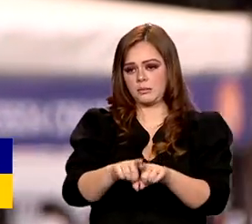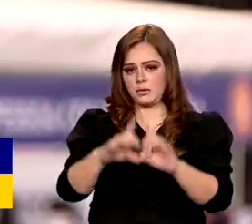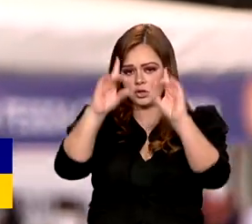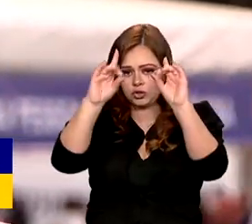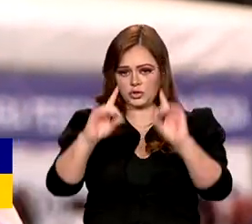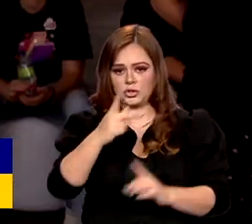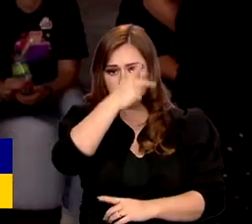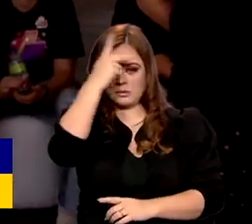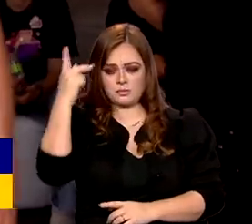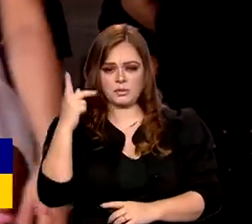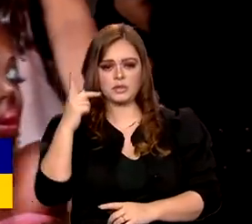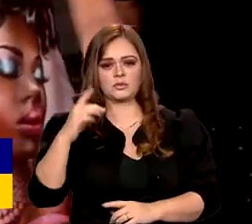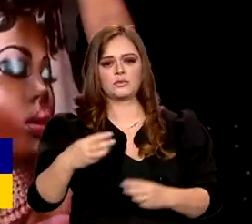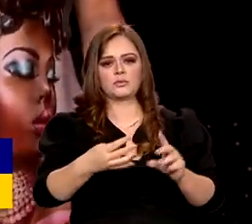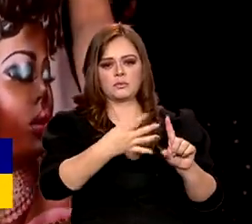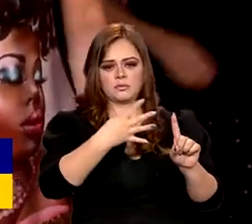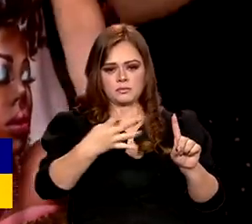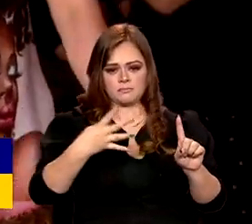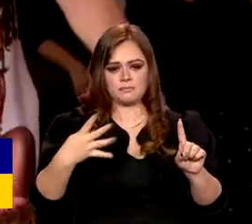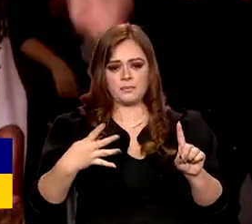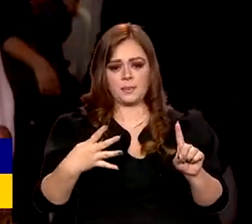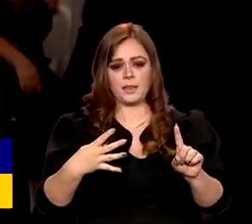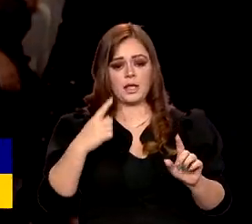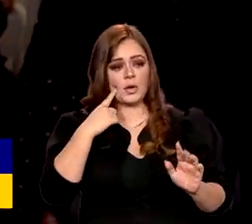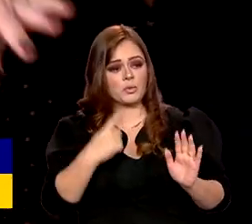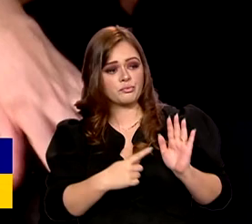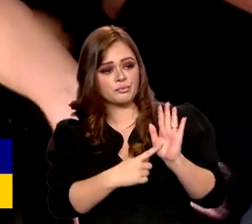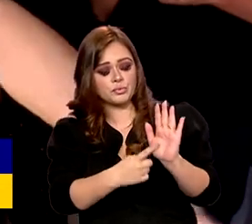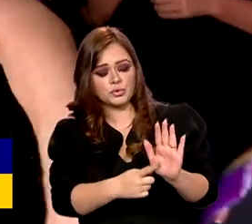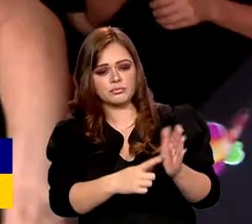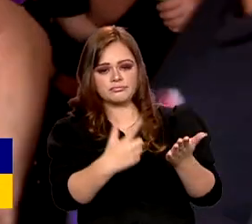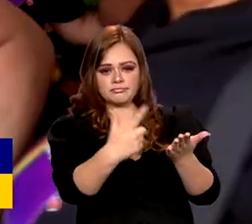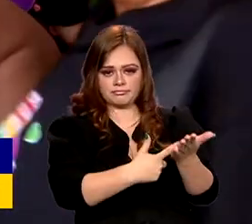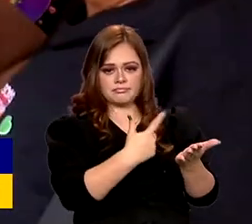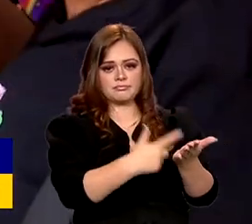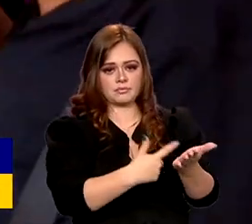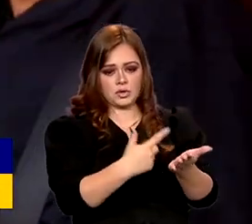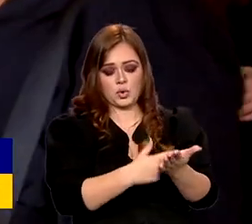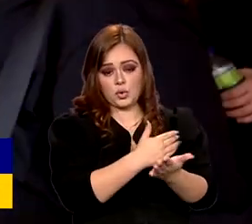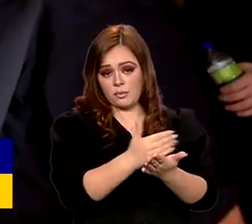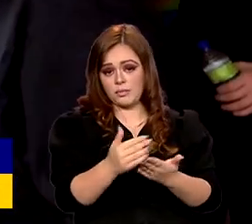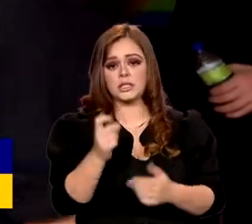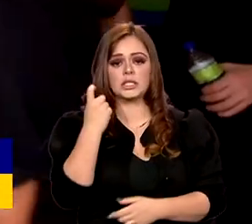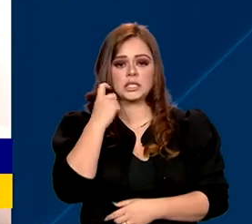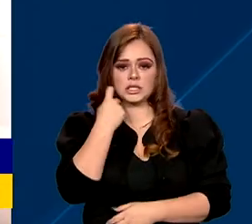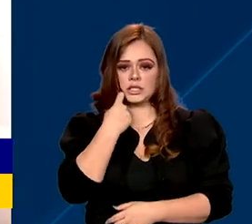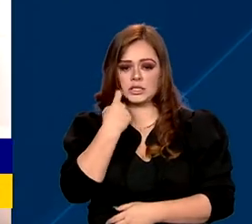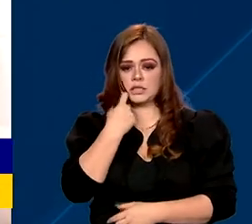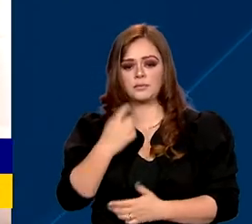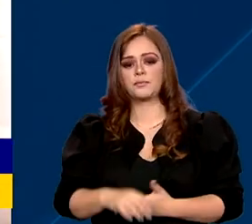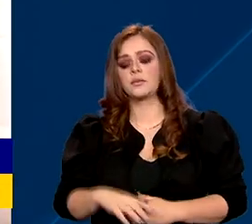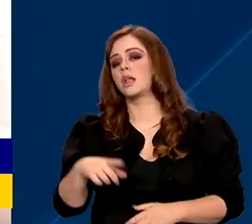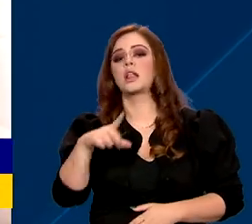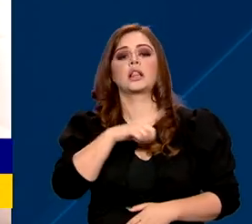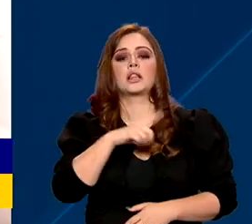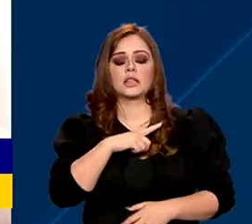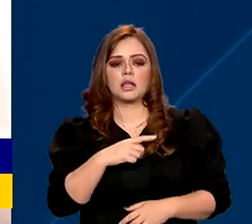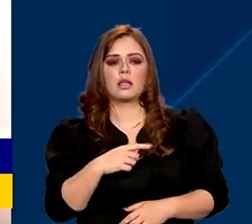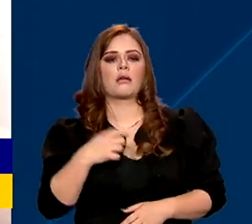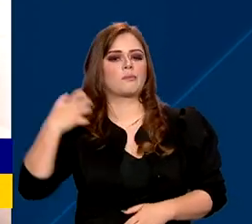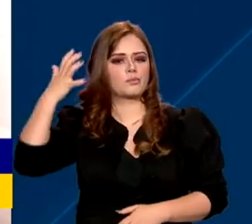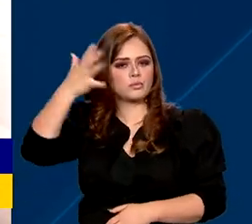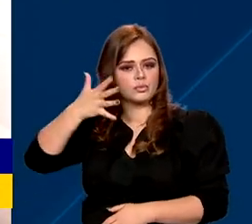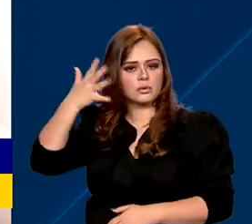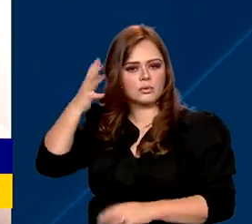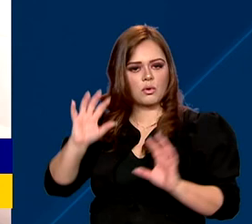LGBTQIA+, Similará, destaca algumas agendas do evento a partir desta sexta-feira. Nós fomos tendo um seminário que o homem